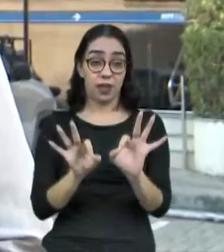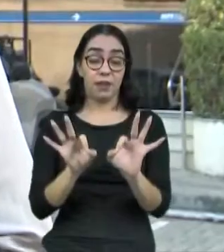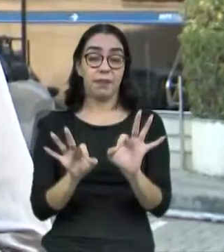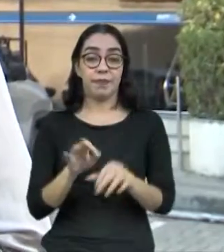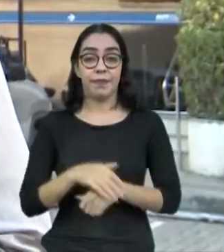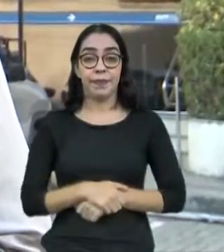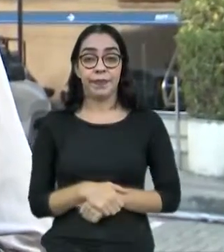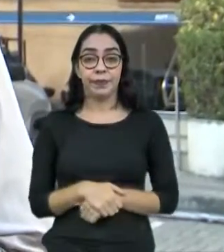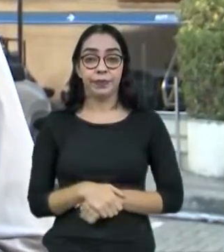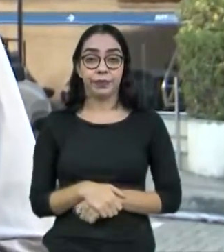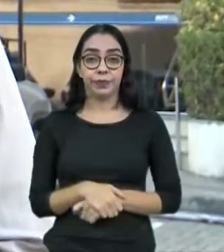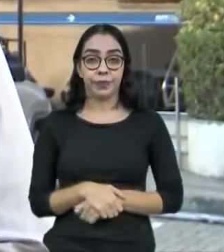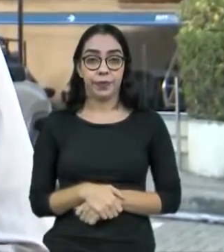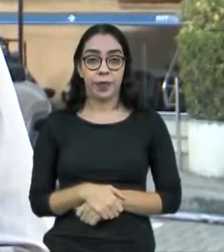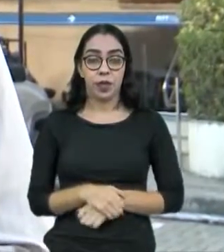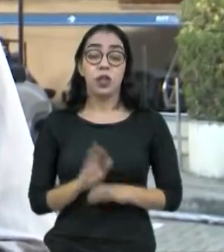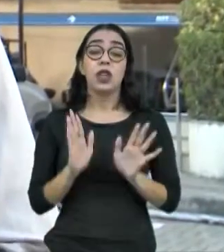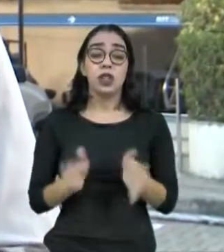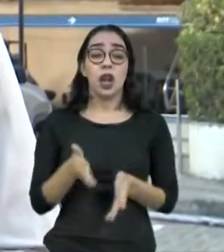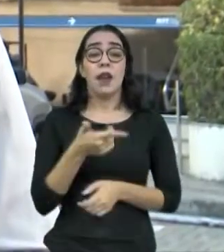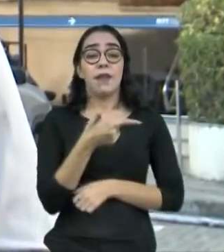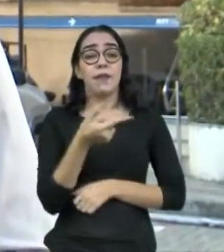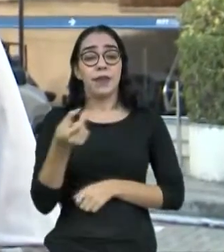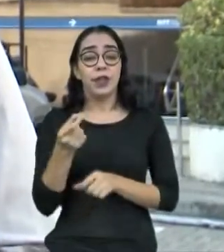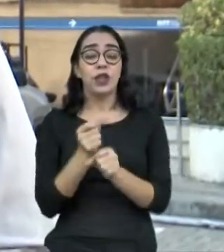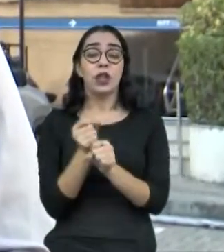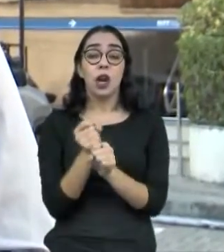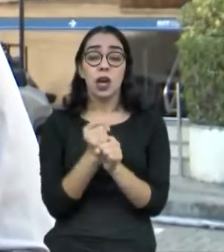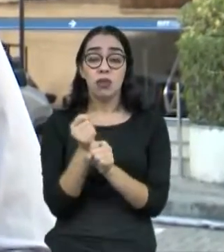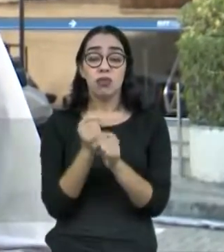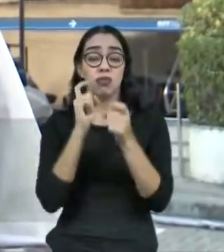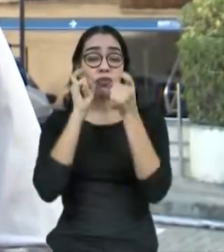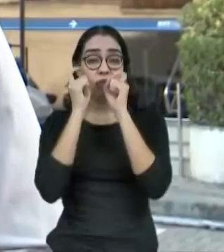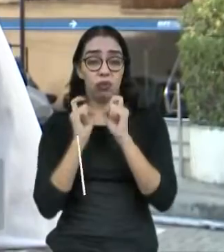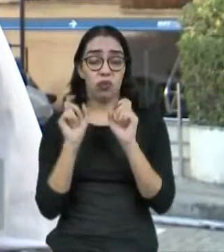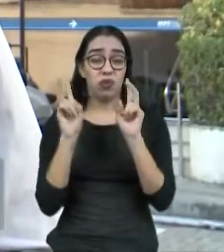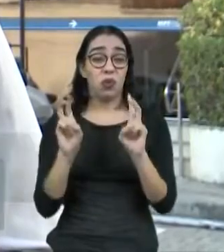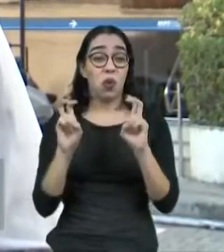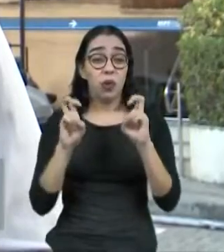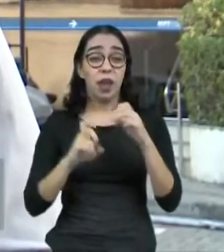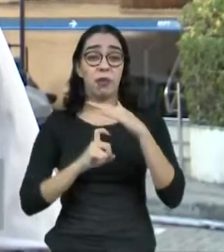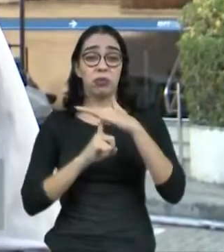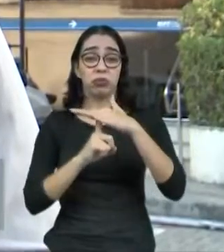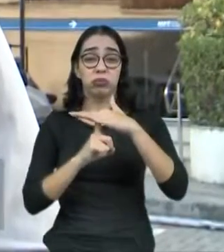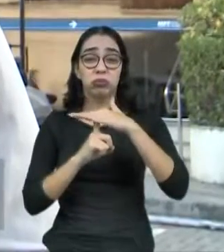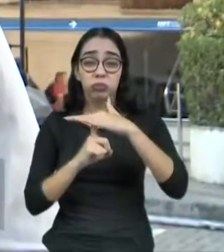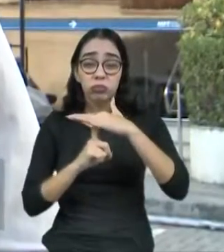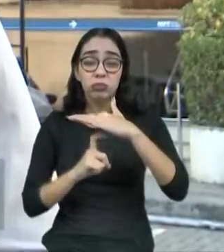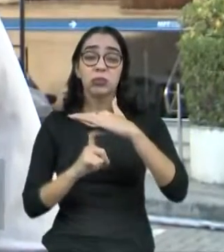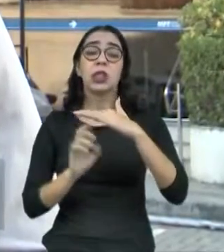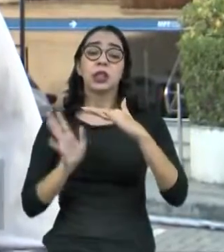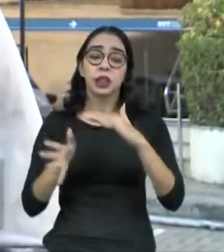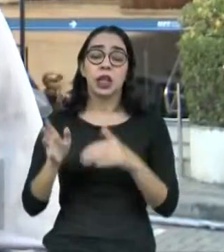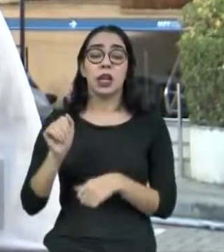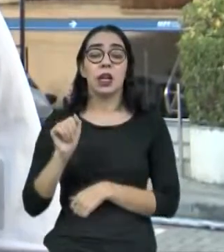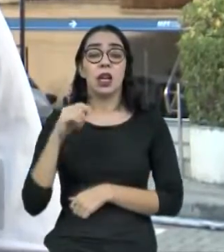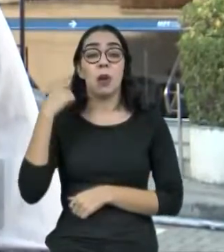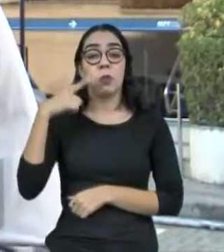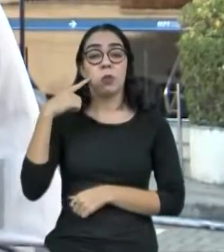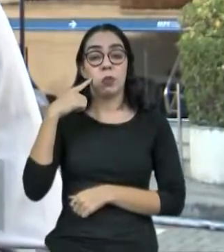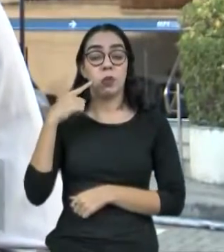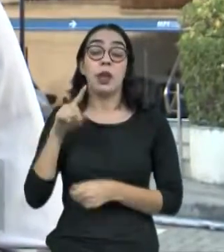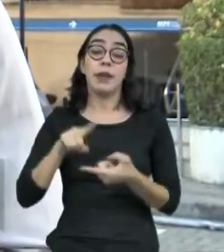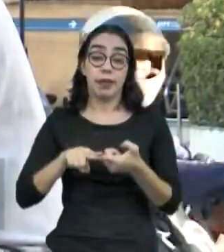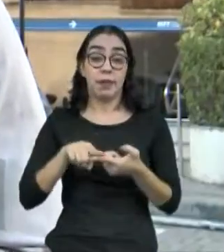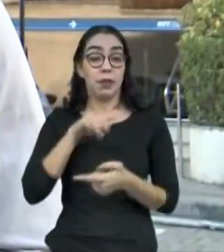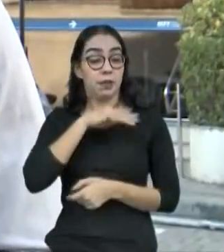Há quase duas décadas, a questão das barracas de praia é debatida pelo Ministério Público e a Advocacia Geral da União. Quando foi